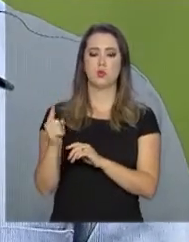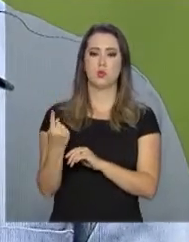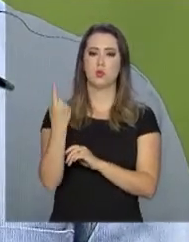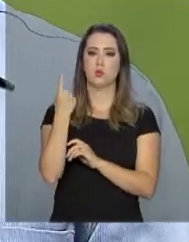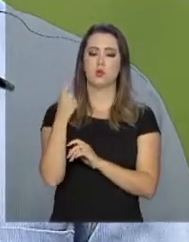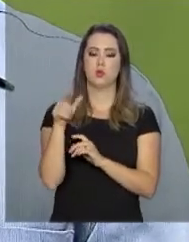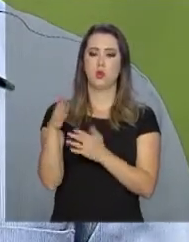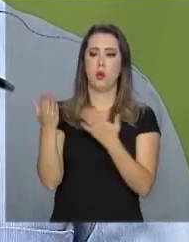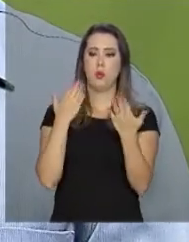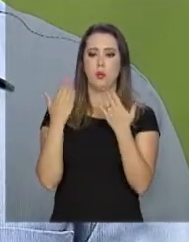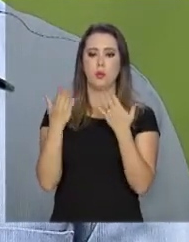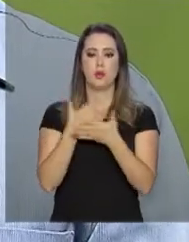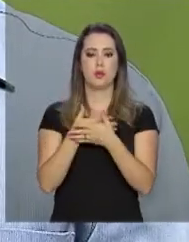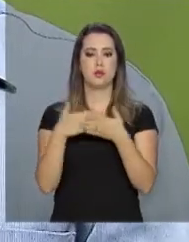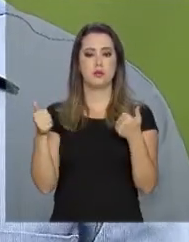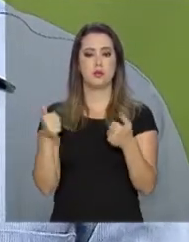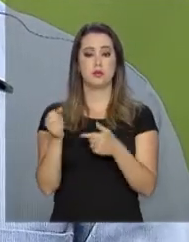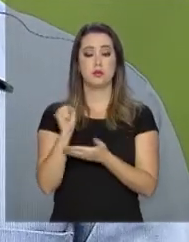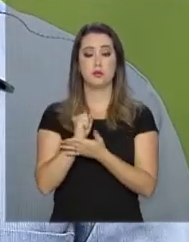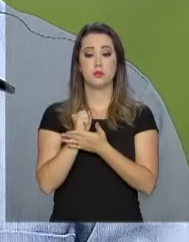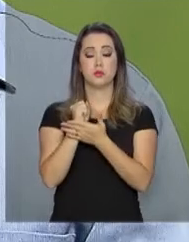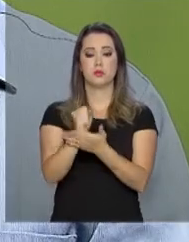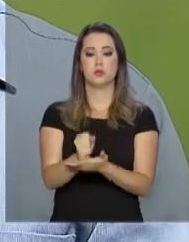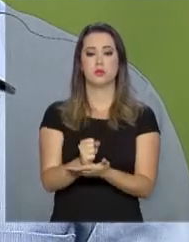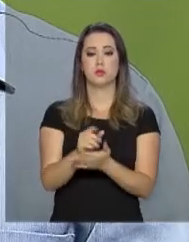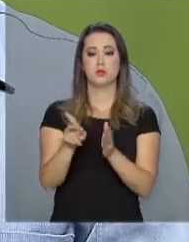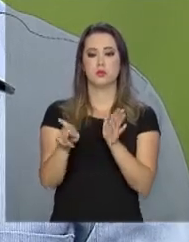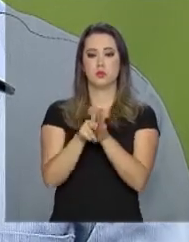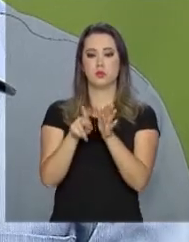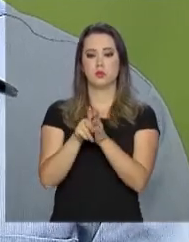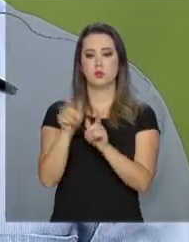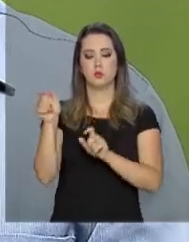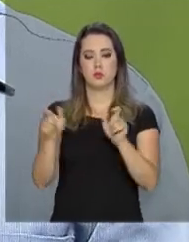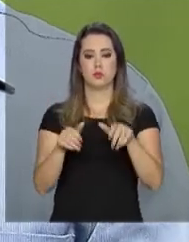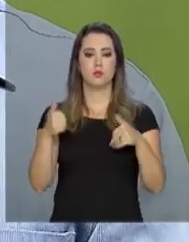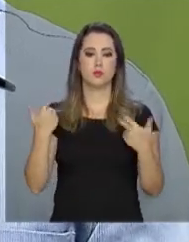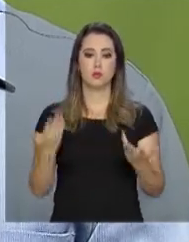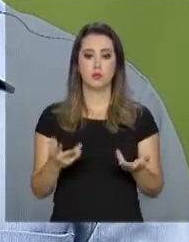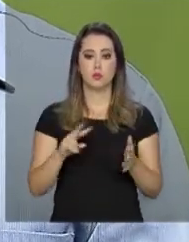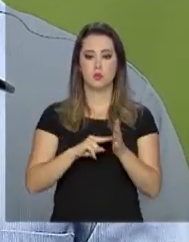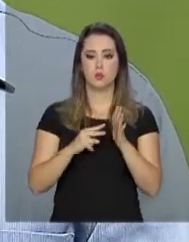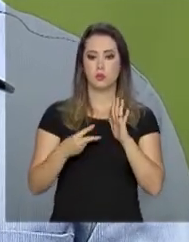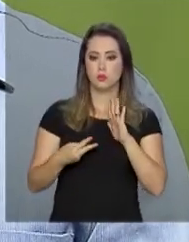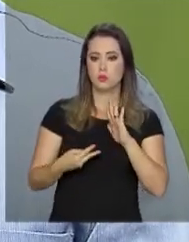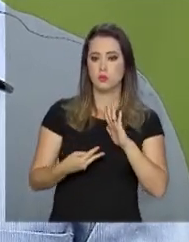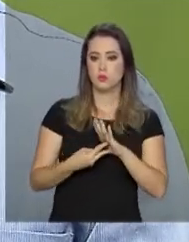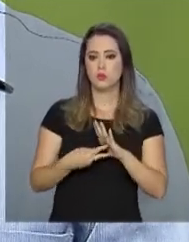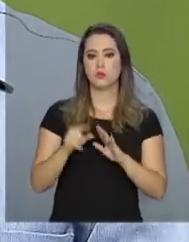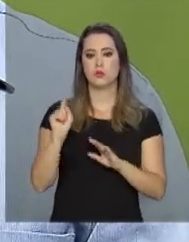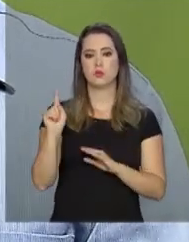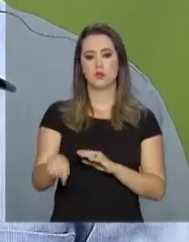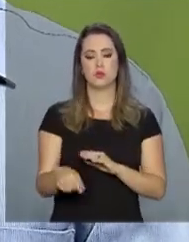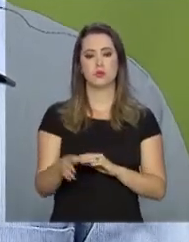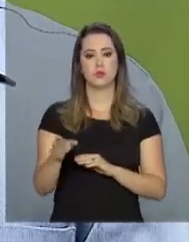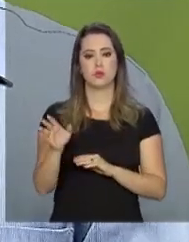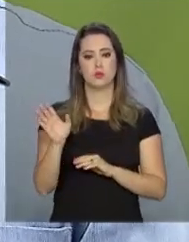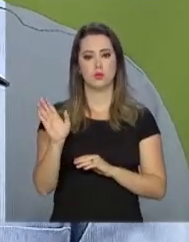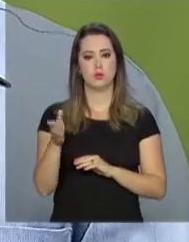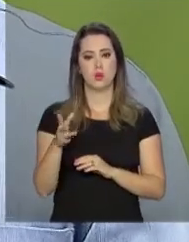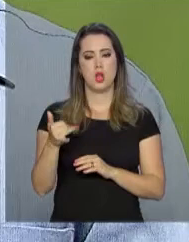comparar as melhores ofertas do ponto de vista do seu perfil de consumo. Ou seja, em cima ali do que ele